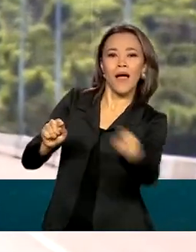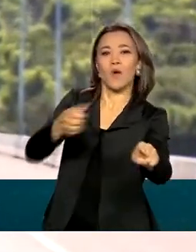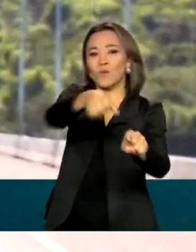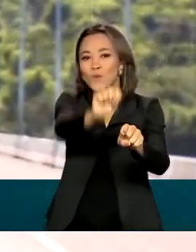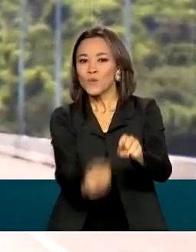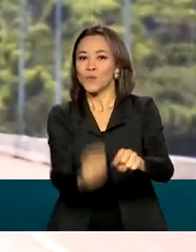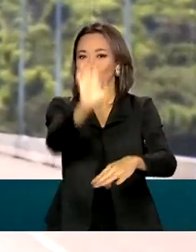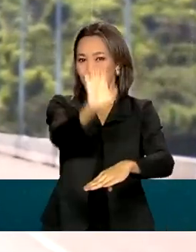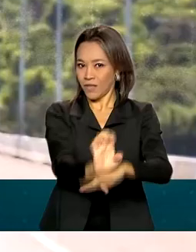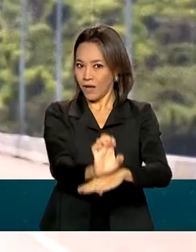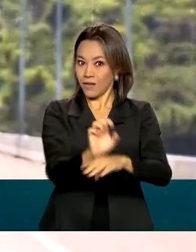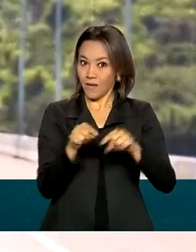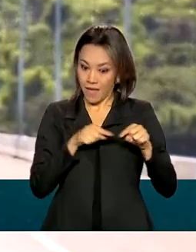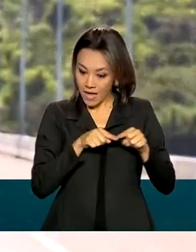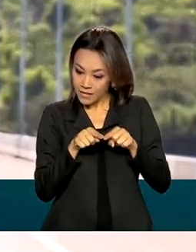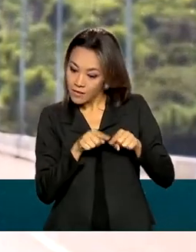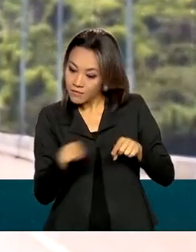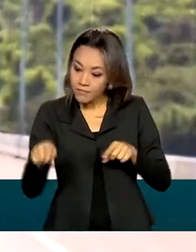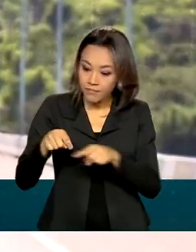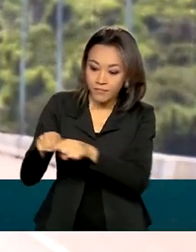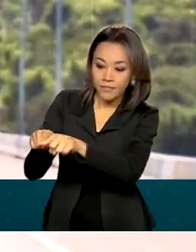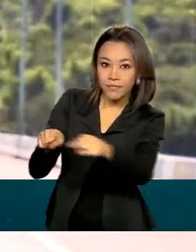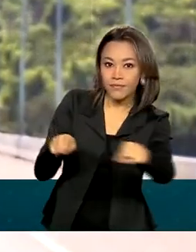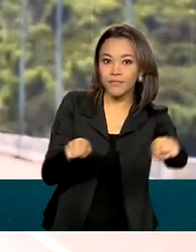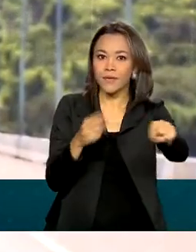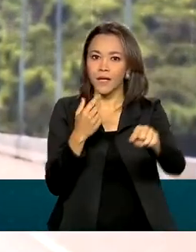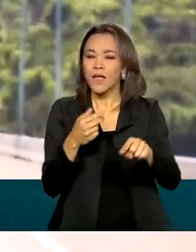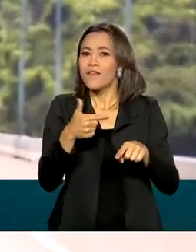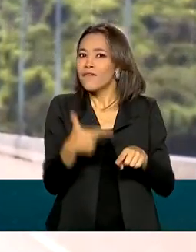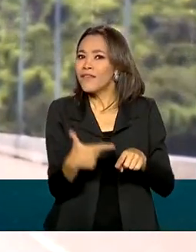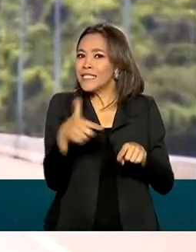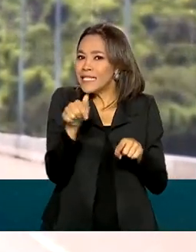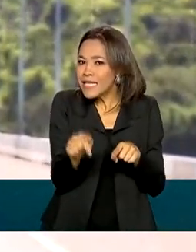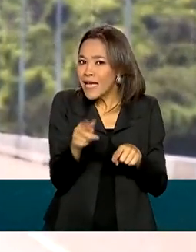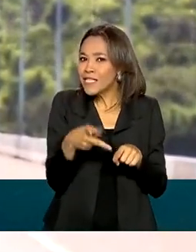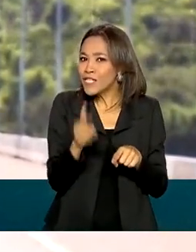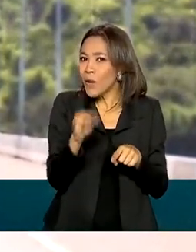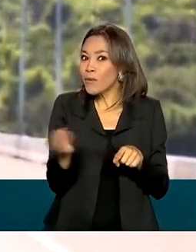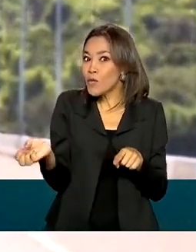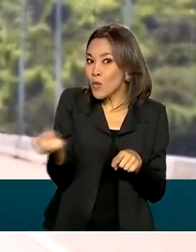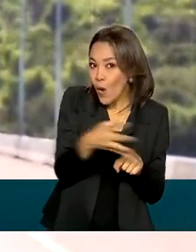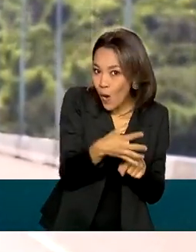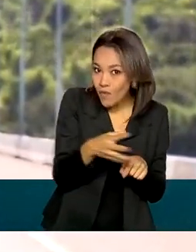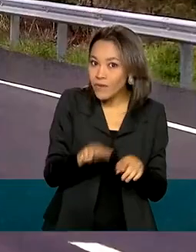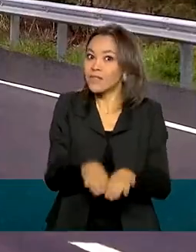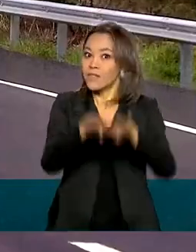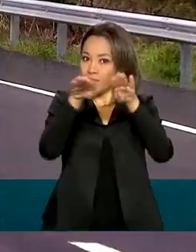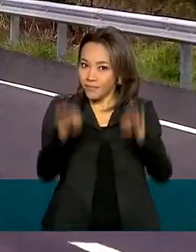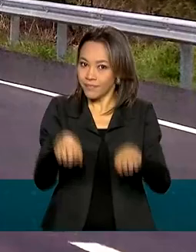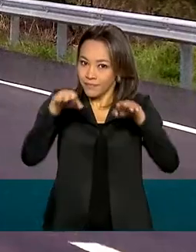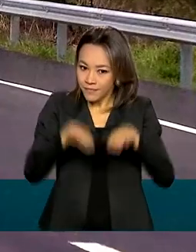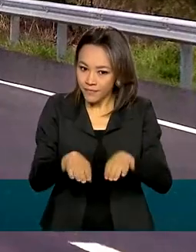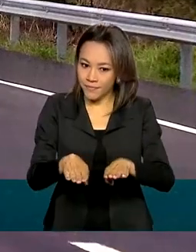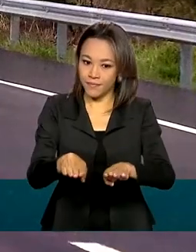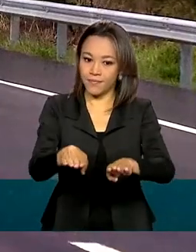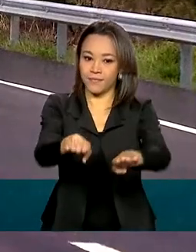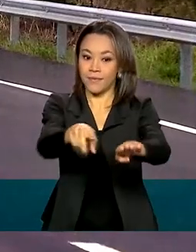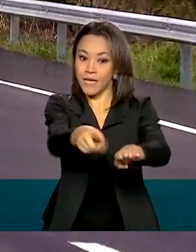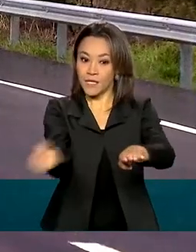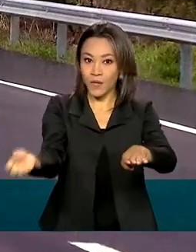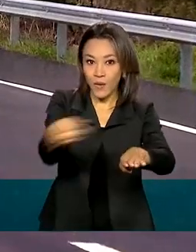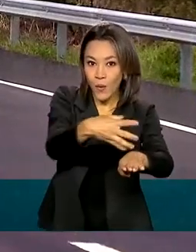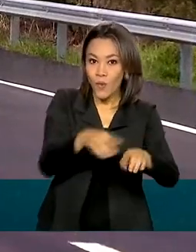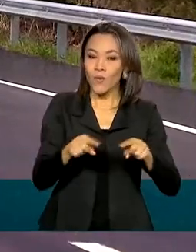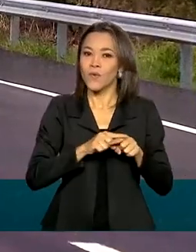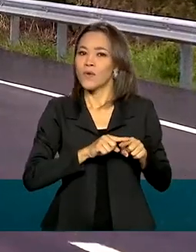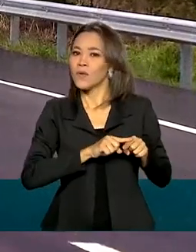rodovia também tem novidade. 27 quilômetros de pistas novas e duplicadas. Com o novo trecho, que fica